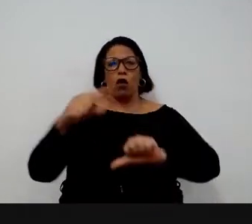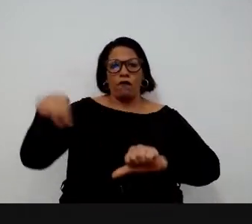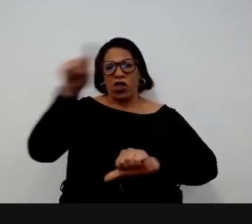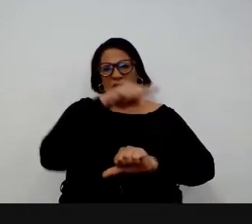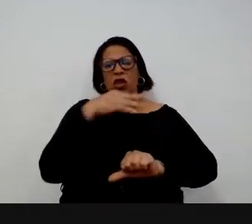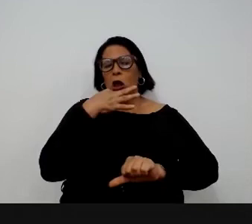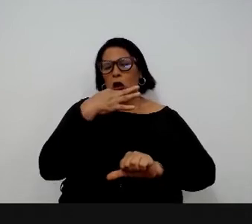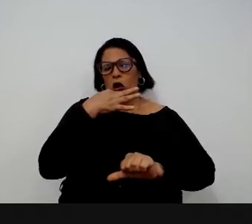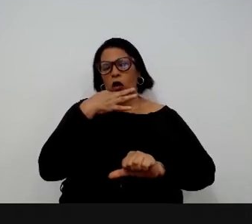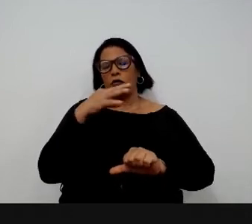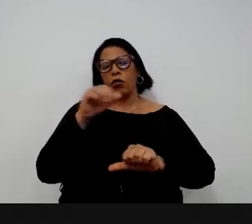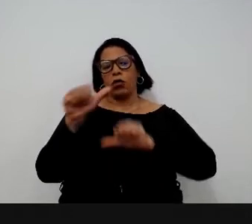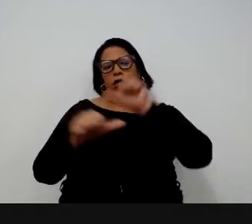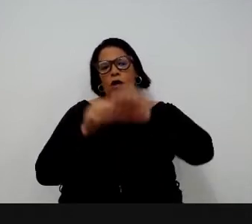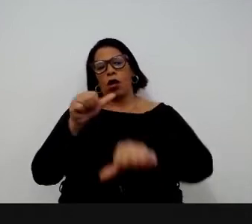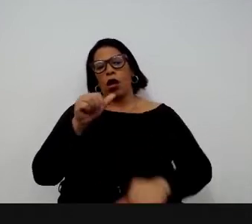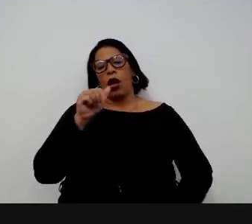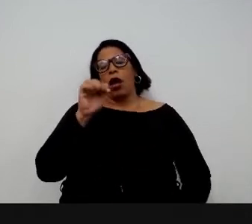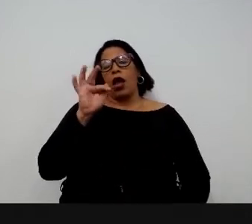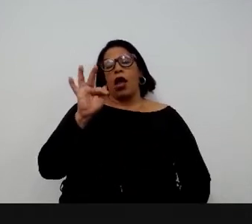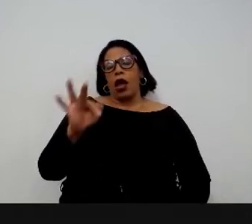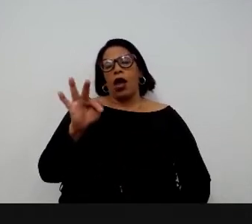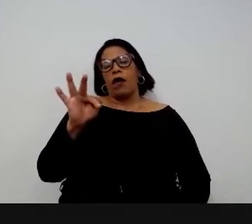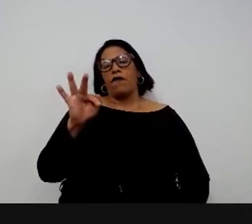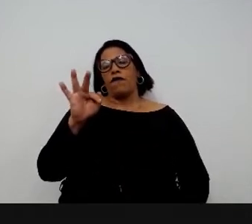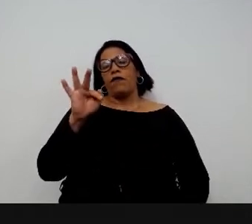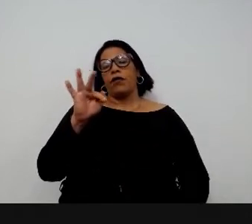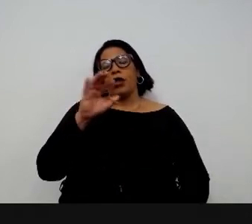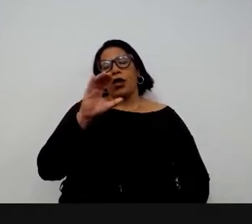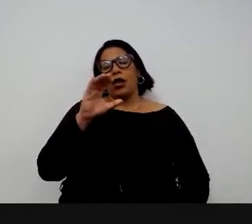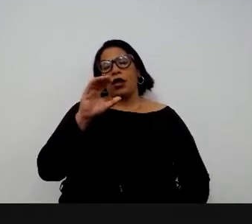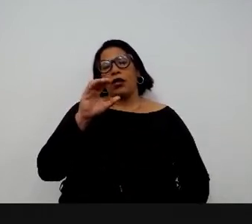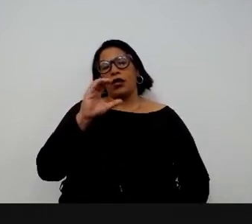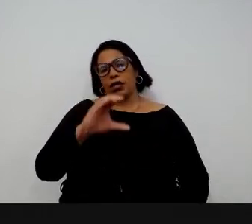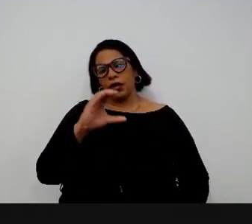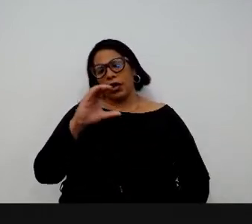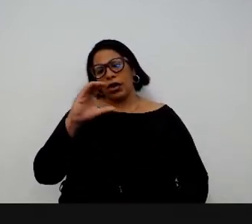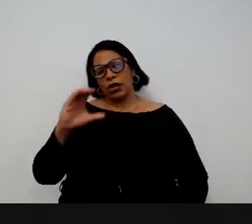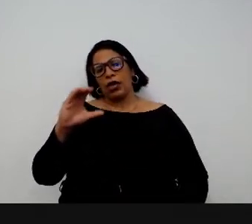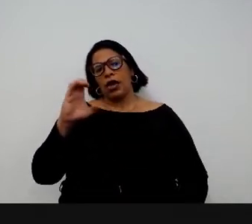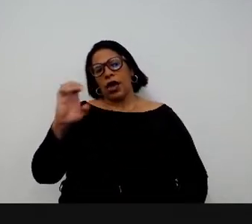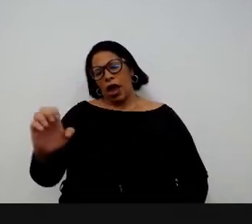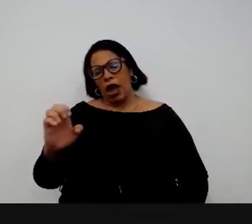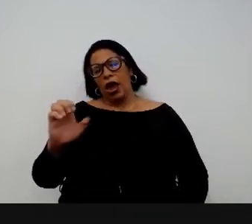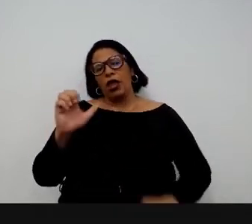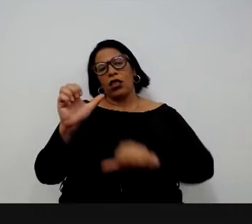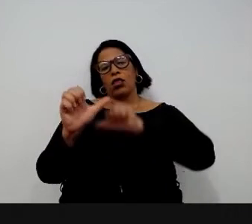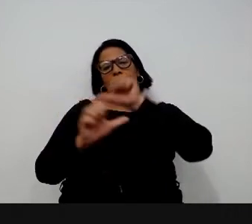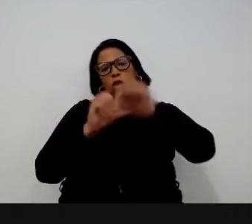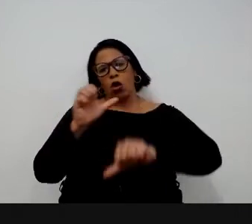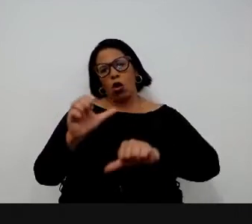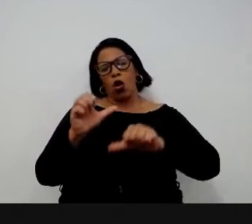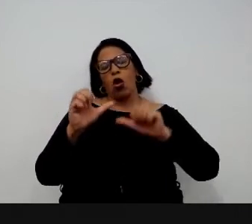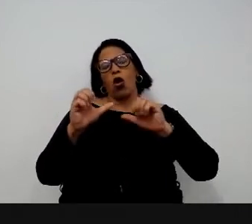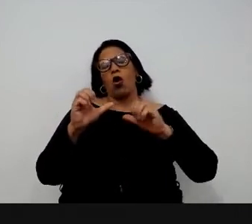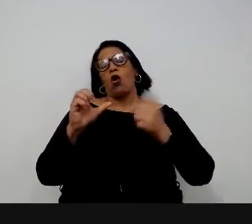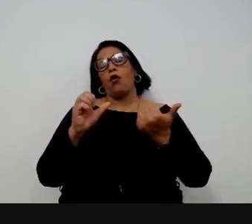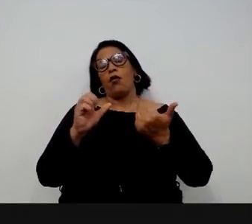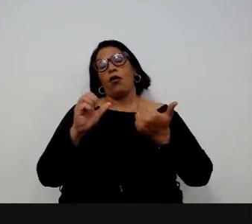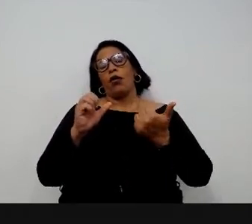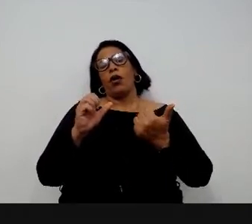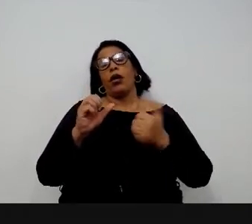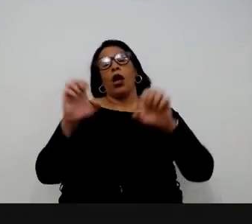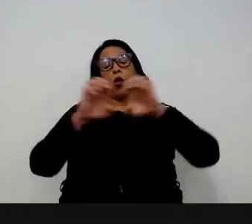devem conhecer, para a estrutura do FCE, do CCE, quando é cargo comissionado do FCE, quando é função comissionada.